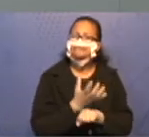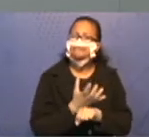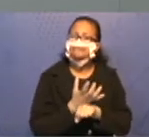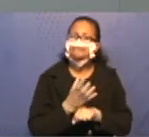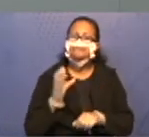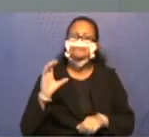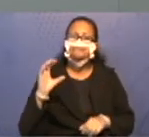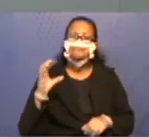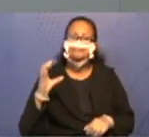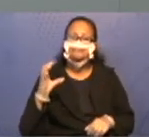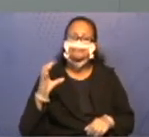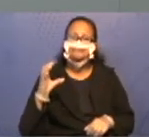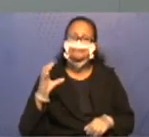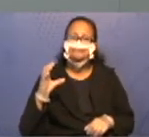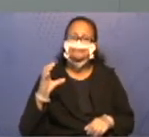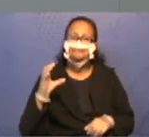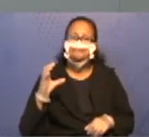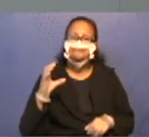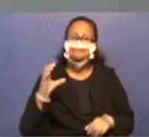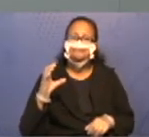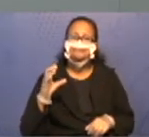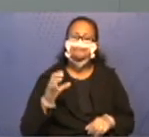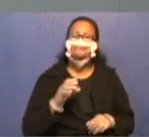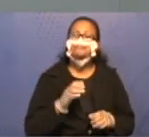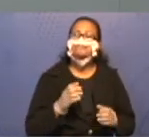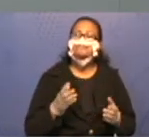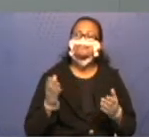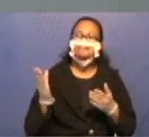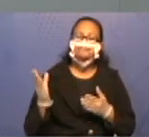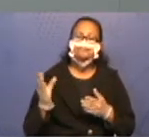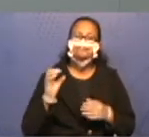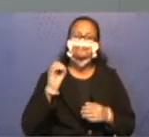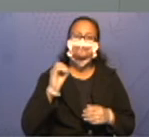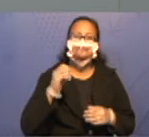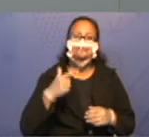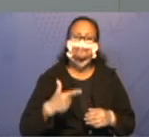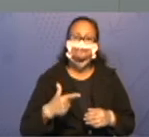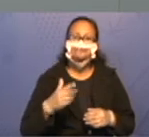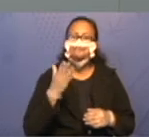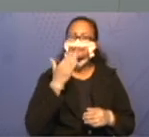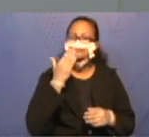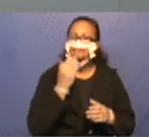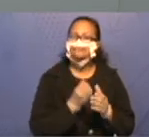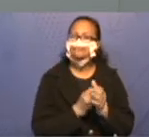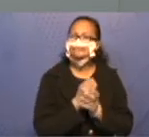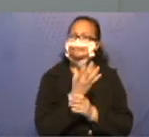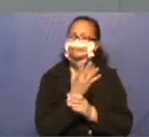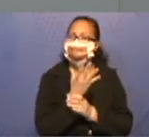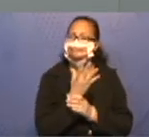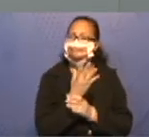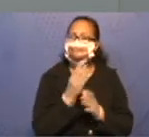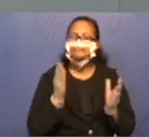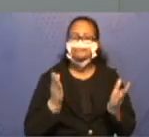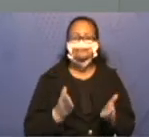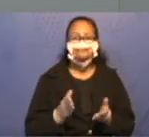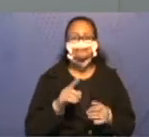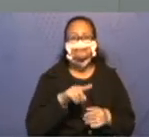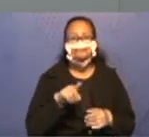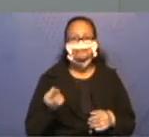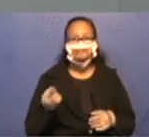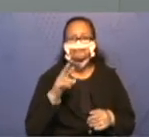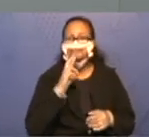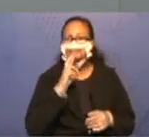Vocês ouviram sobre o gás, oxigênio, alimento, plantas. E agora, vocês vão